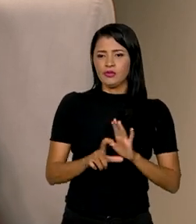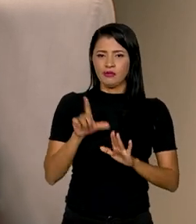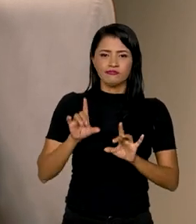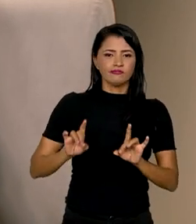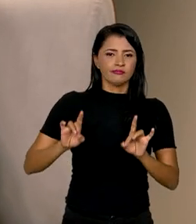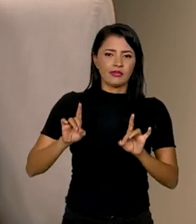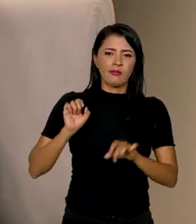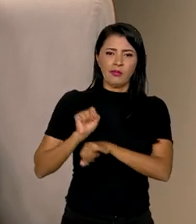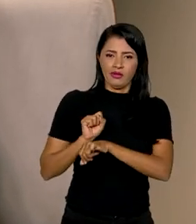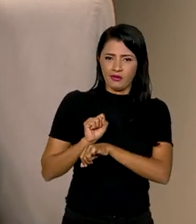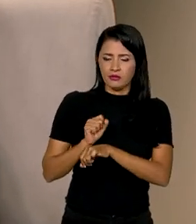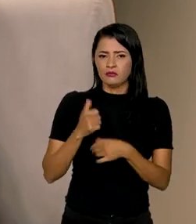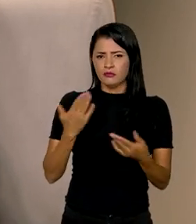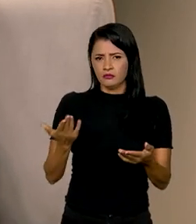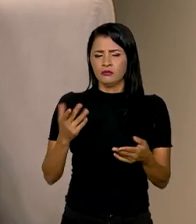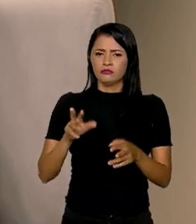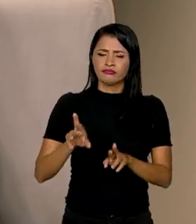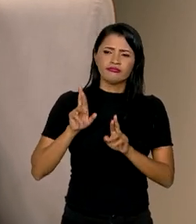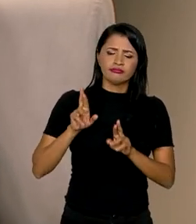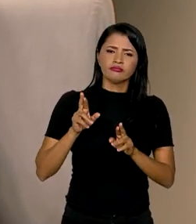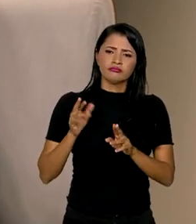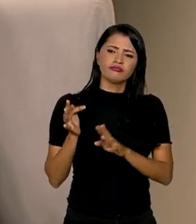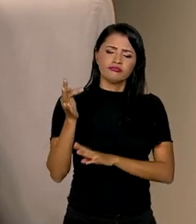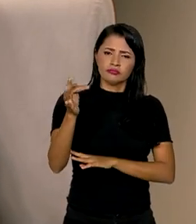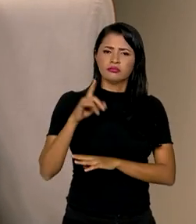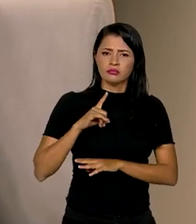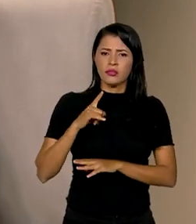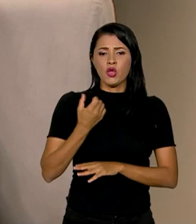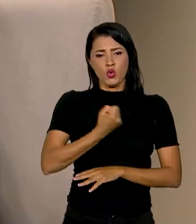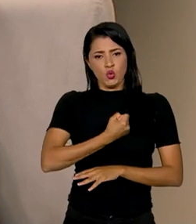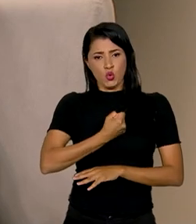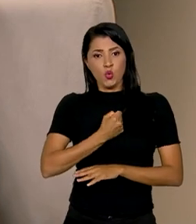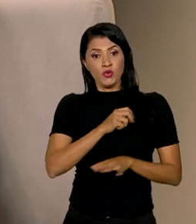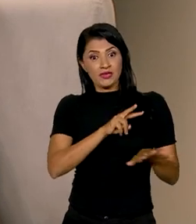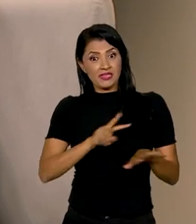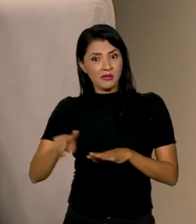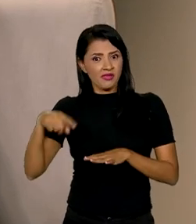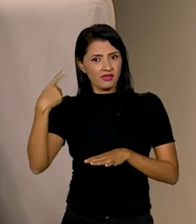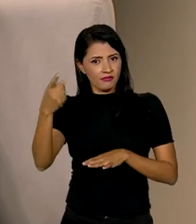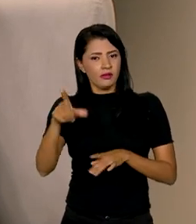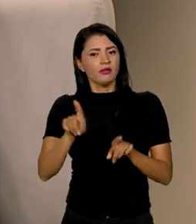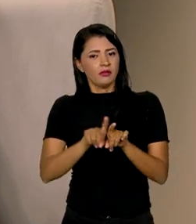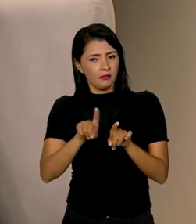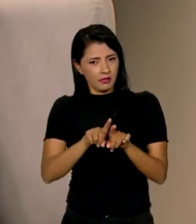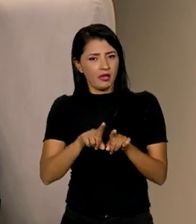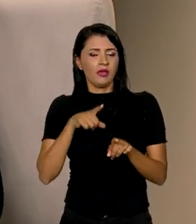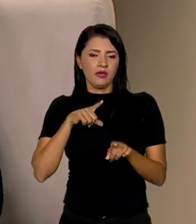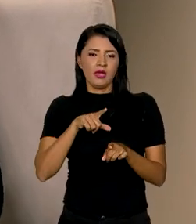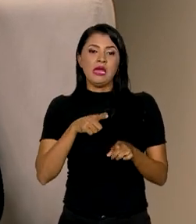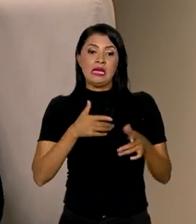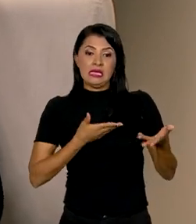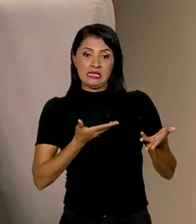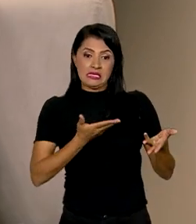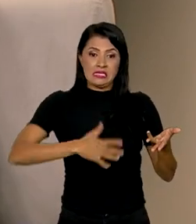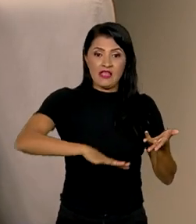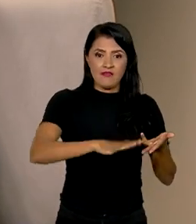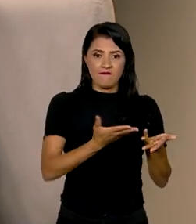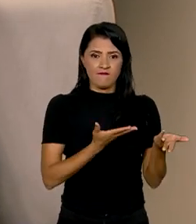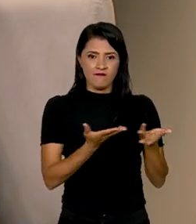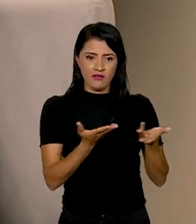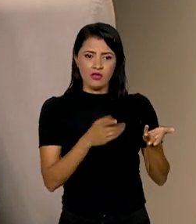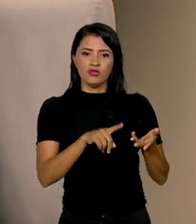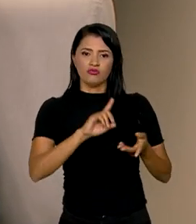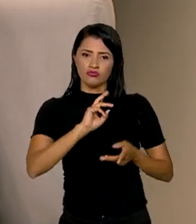estagnada. E há uma projeção, uma perspectiva para os dados que vão sair na semana que vem, em relação ao setor de serviços, que deve continuar